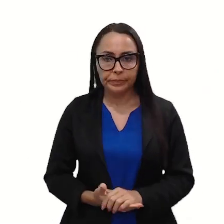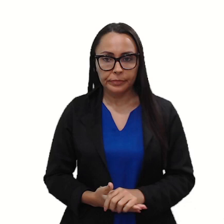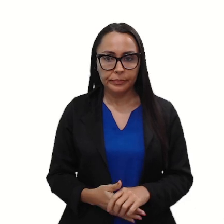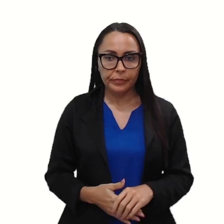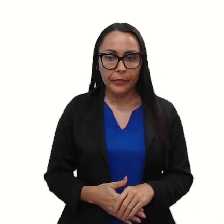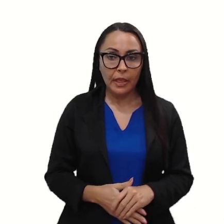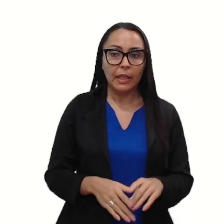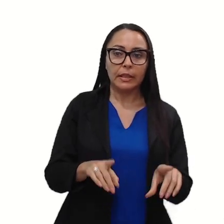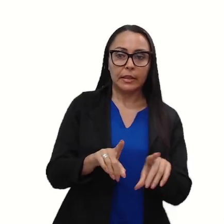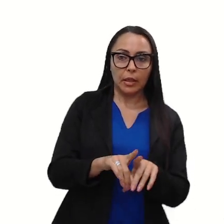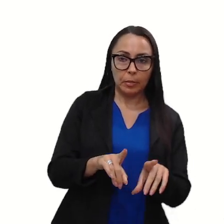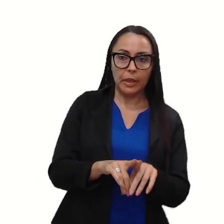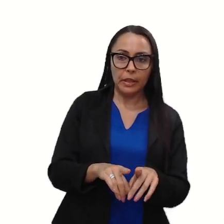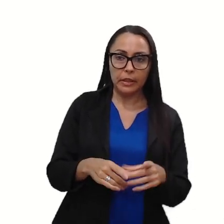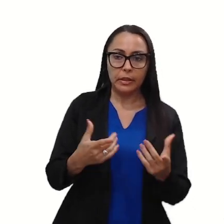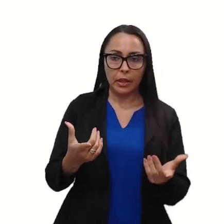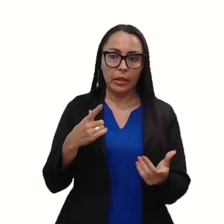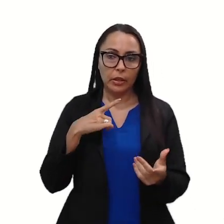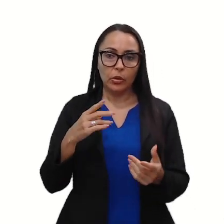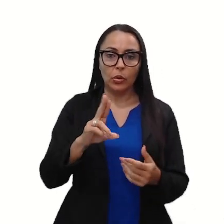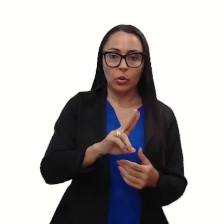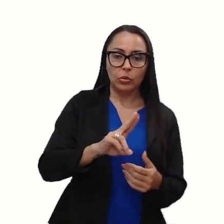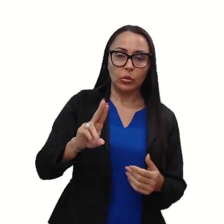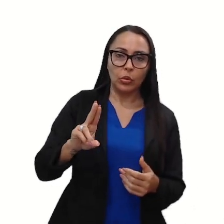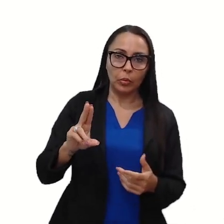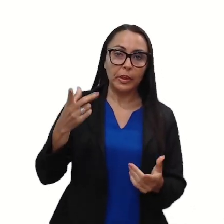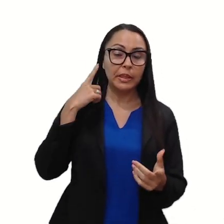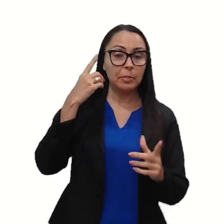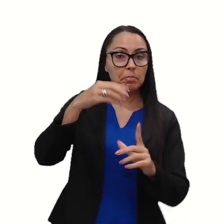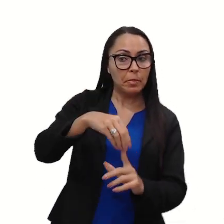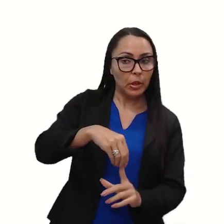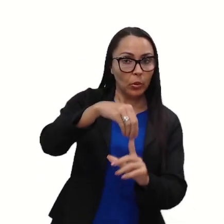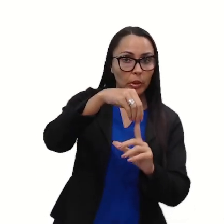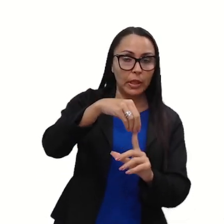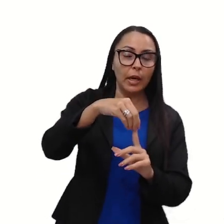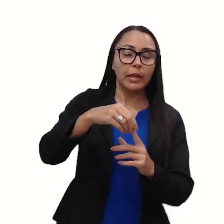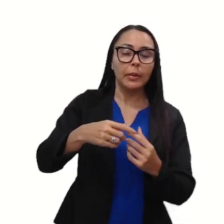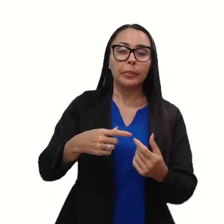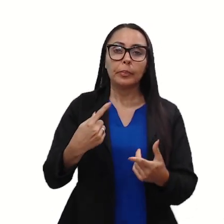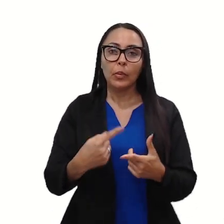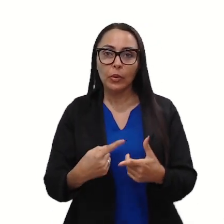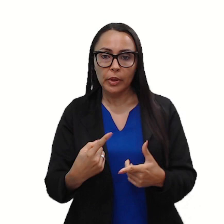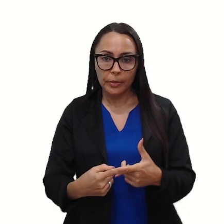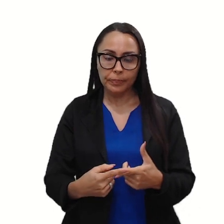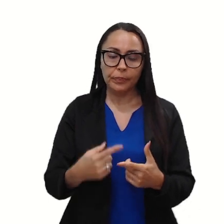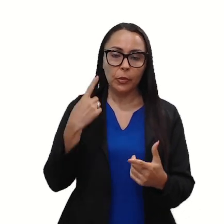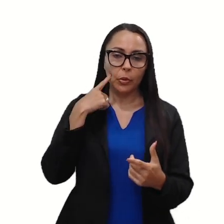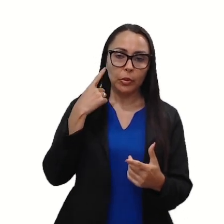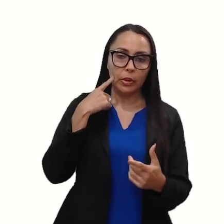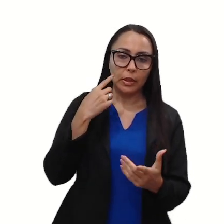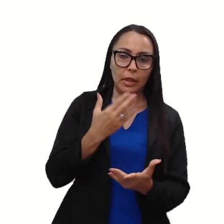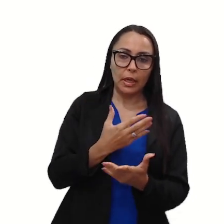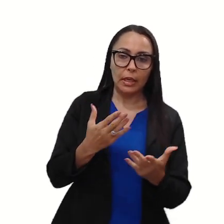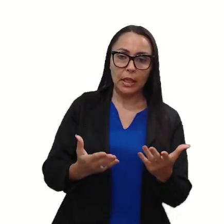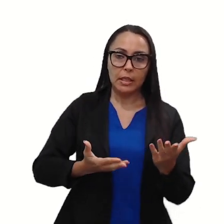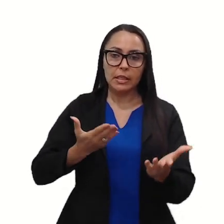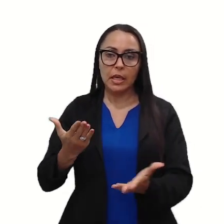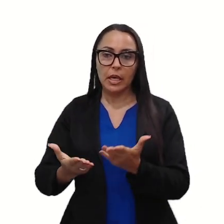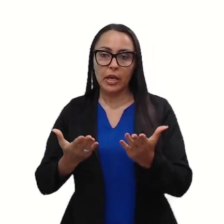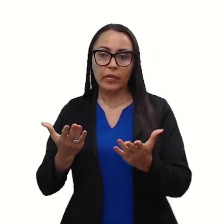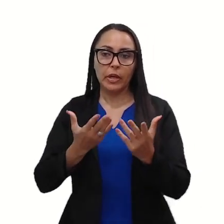GULT, ela também pode ser chamada de matriz de prioridades. Por quê? Porque é uma matriz que serve para